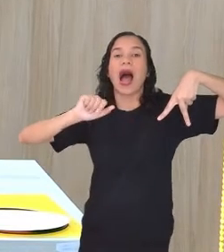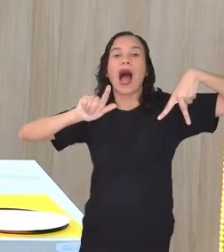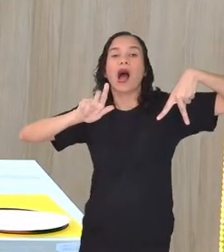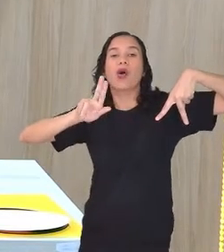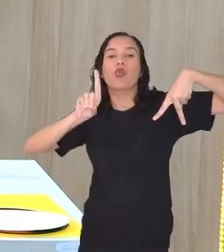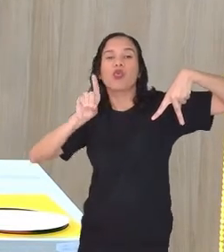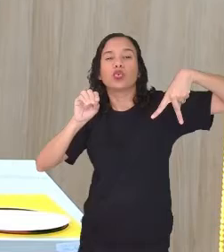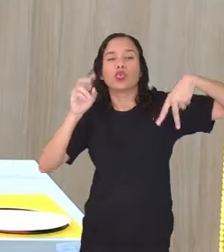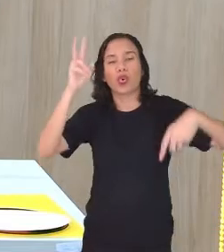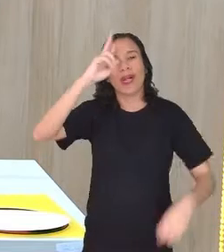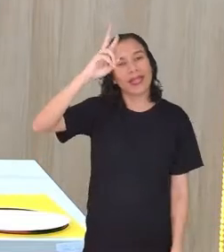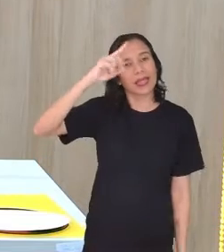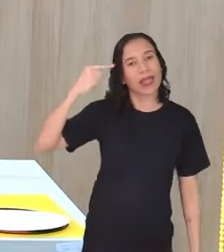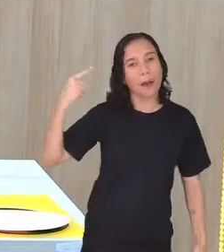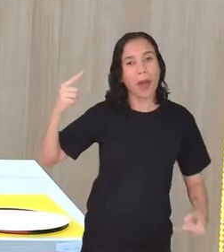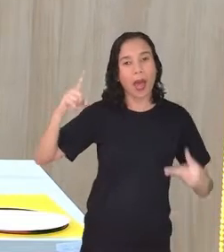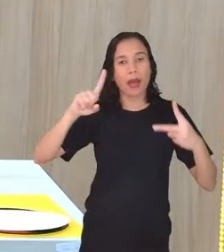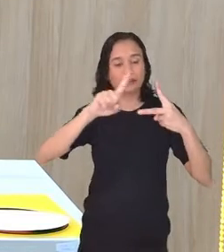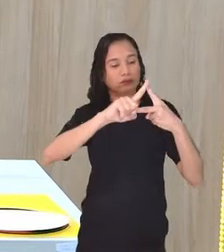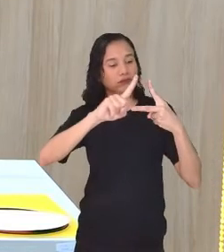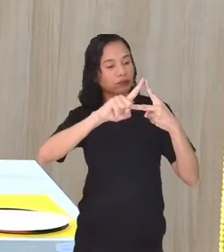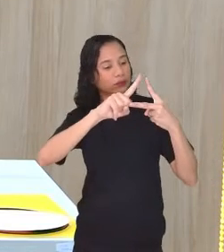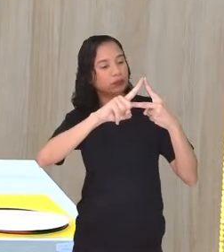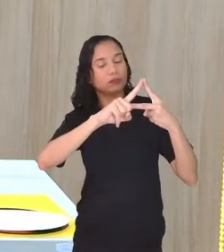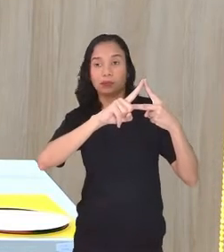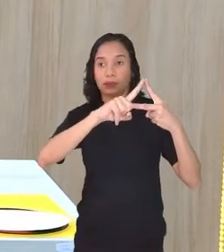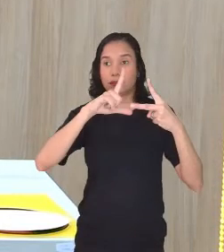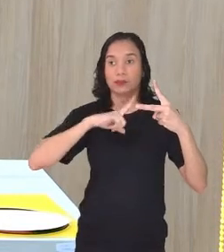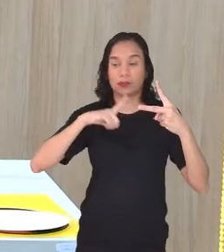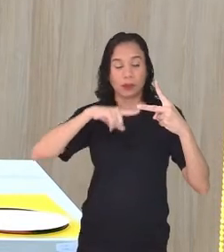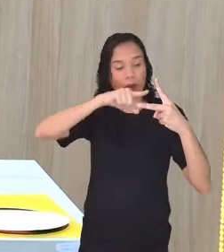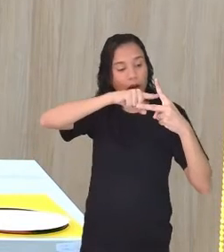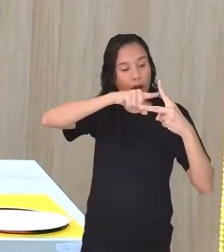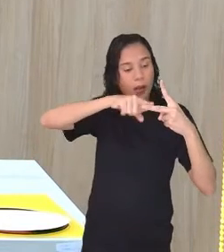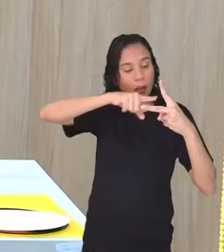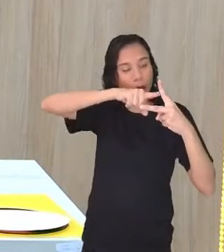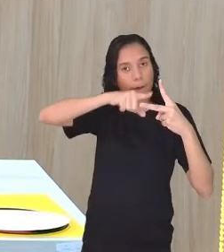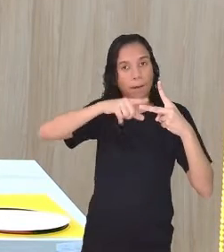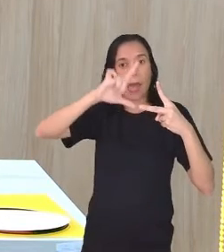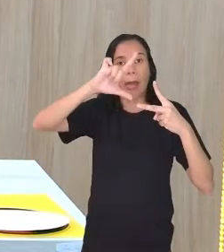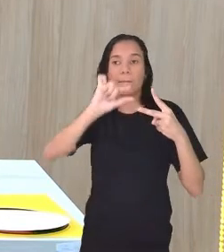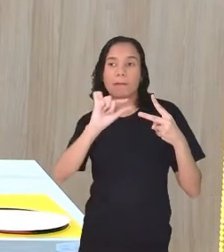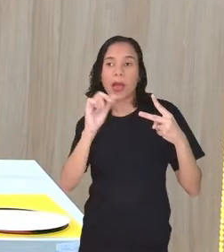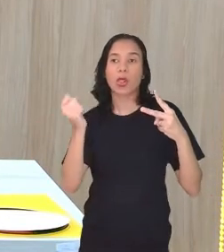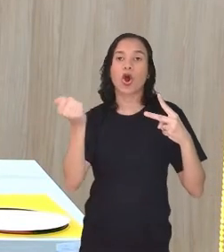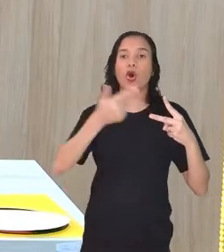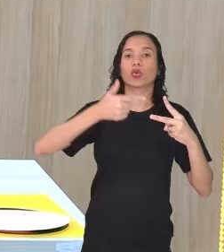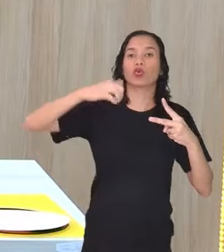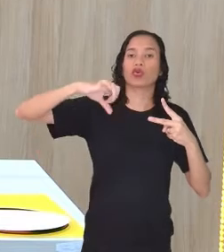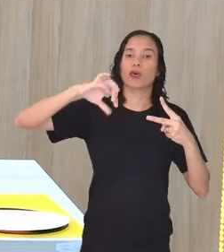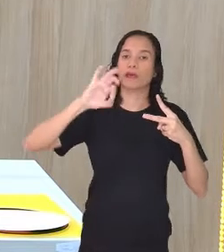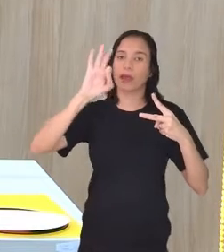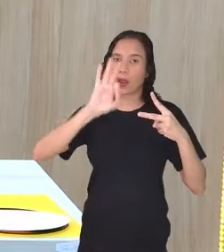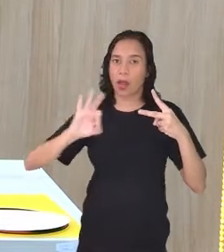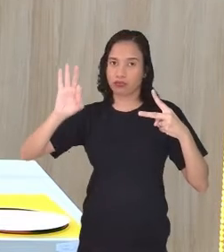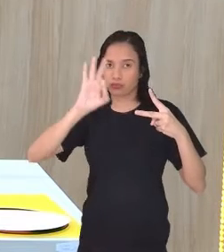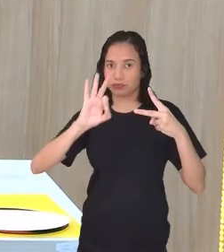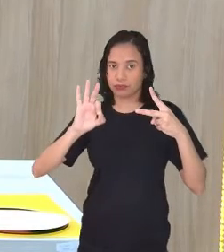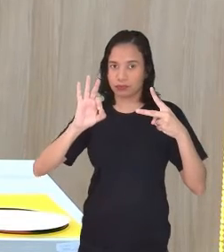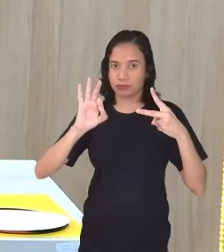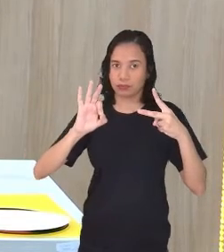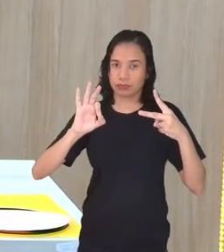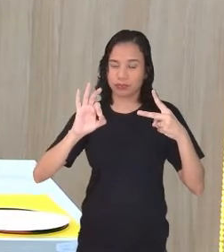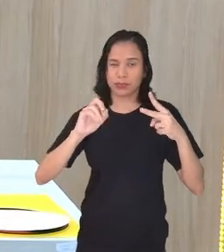ângulo agudo? Então, o triângulo agudo é quando eu tenho um ângulo. Os ângulos são menores do que 90 graus.